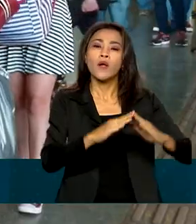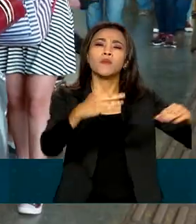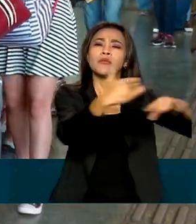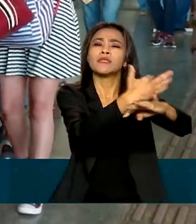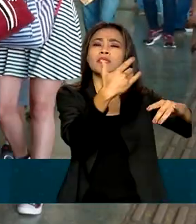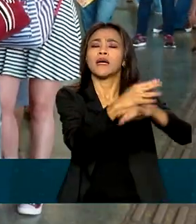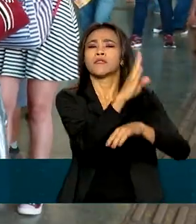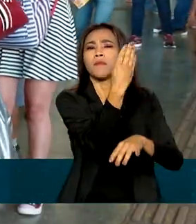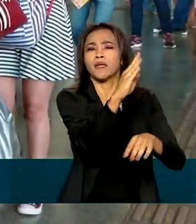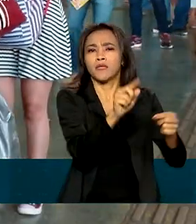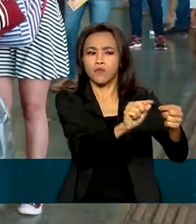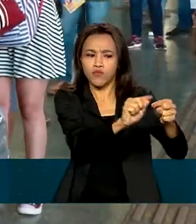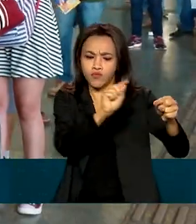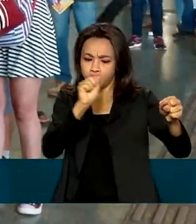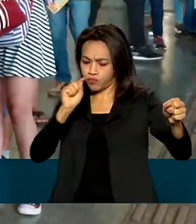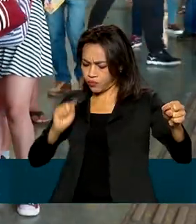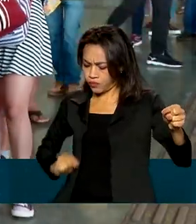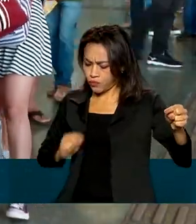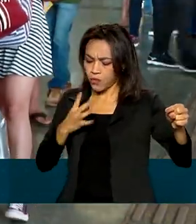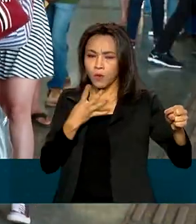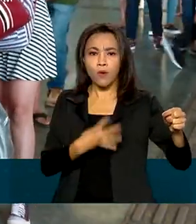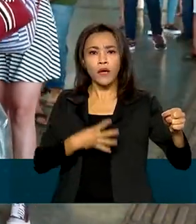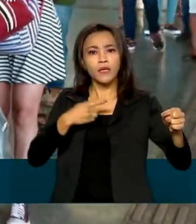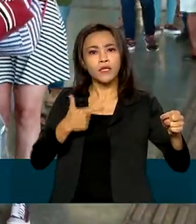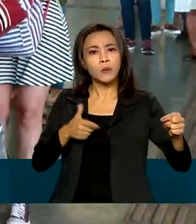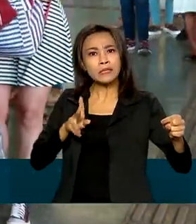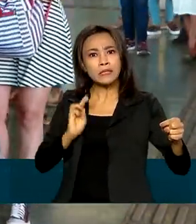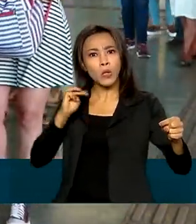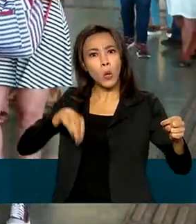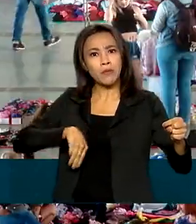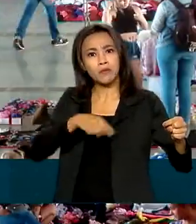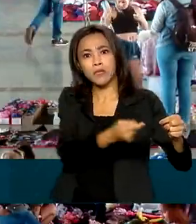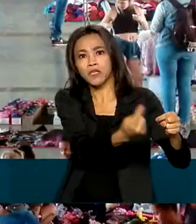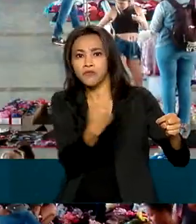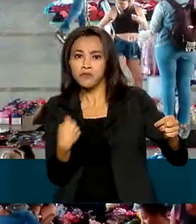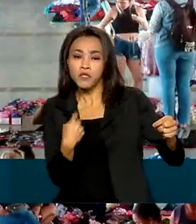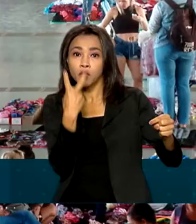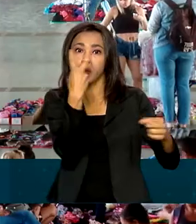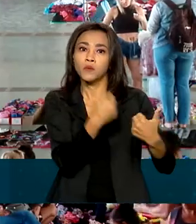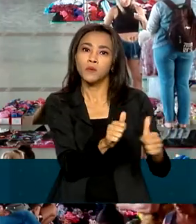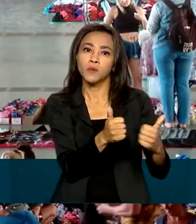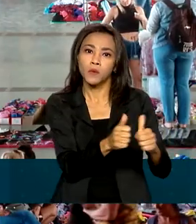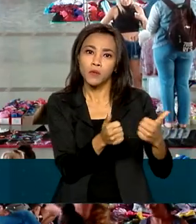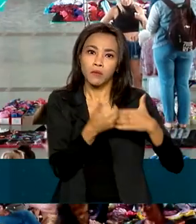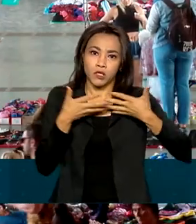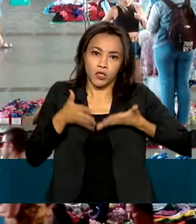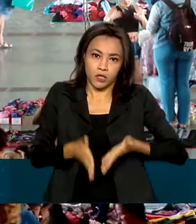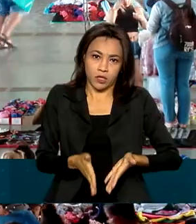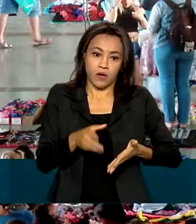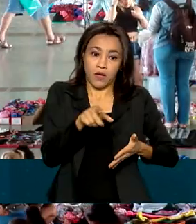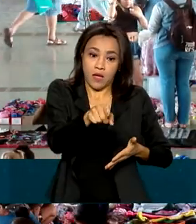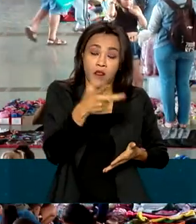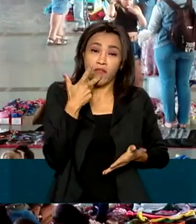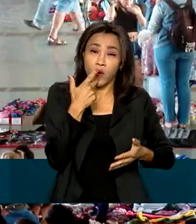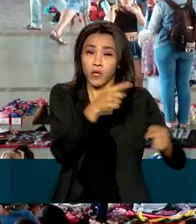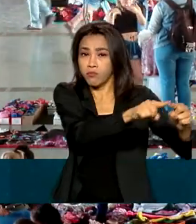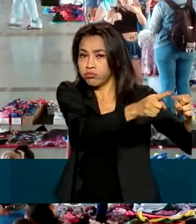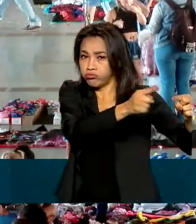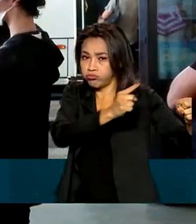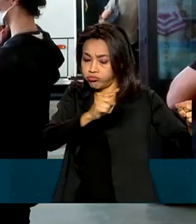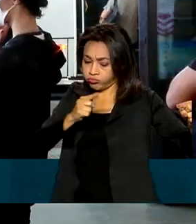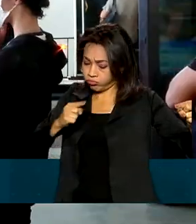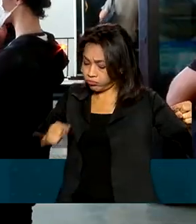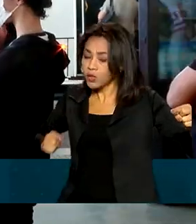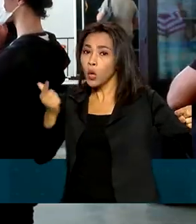fica a 42 quilômetros da capital, tem que pegar dois ônibus só para chegar. Ela conta que o trajeto só é